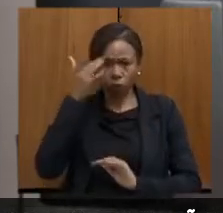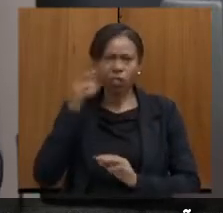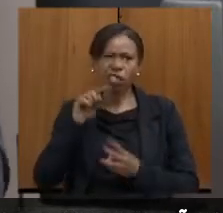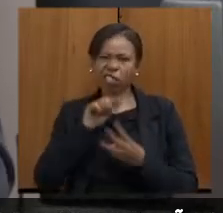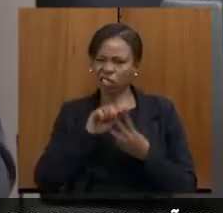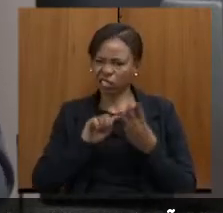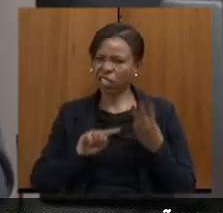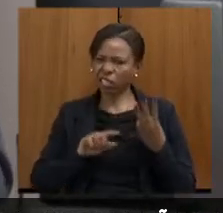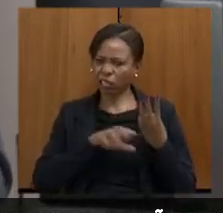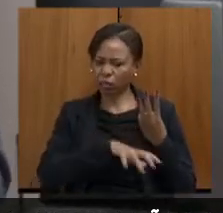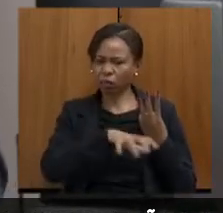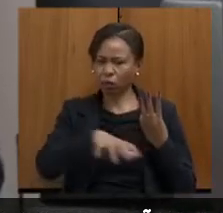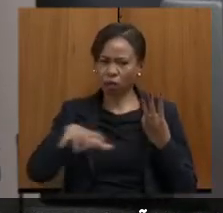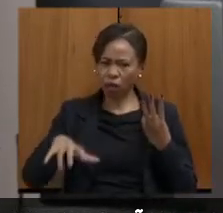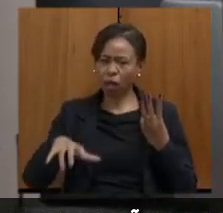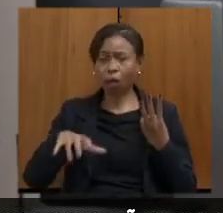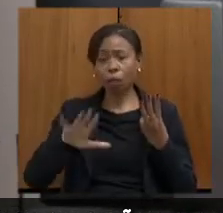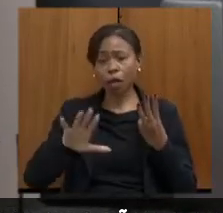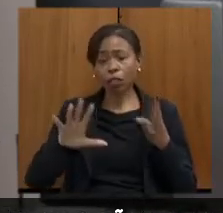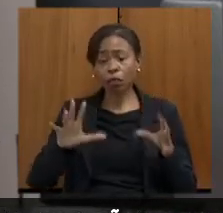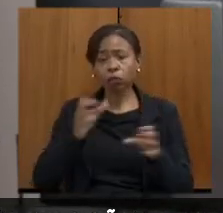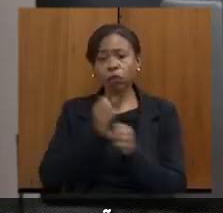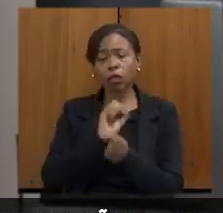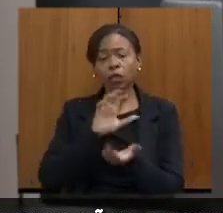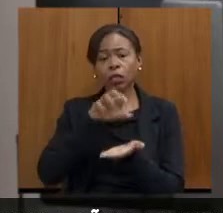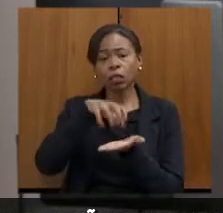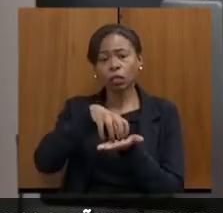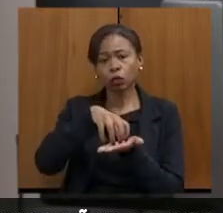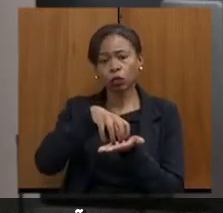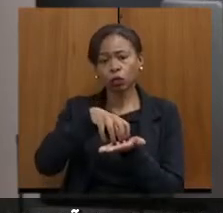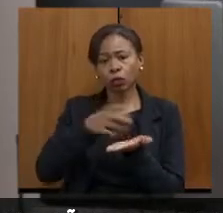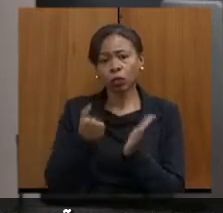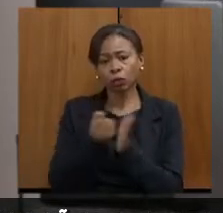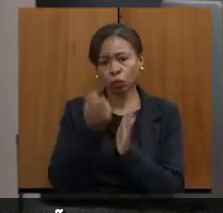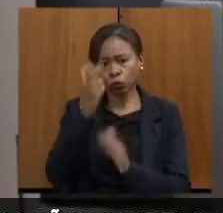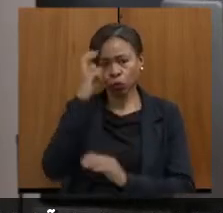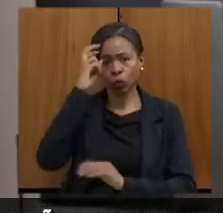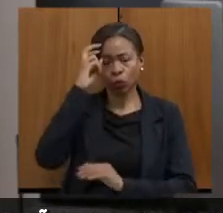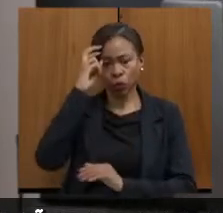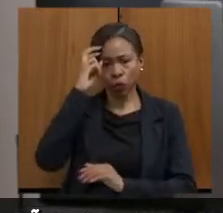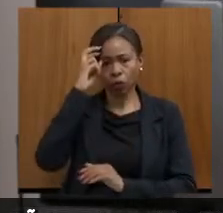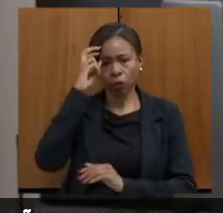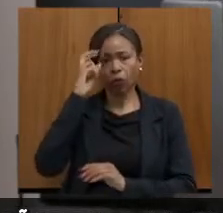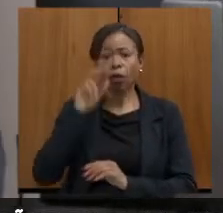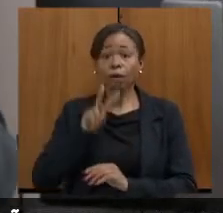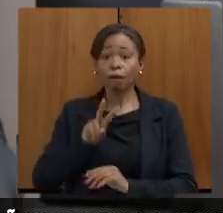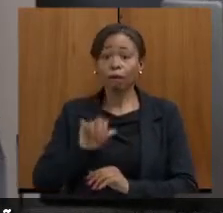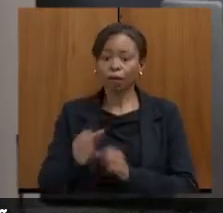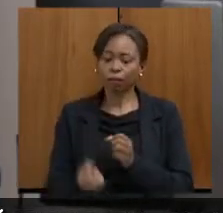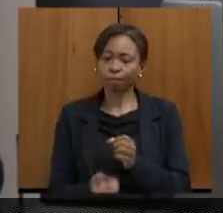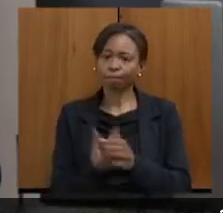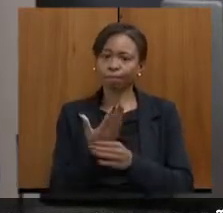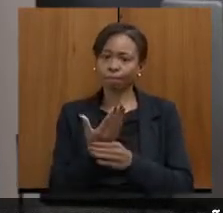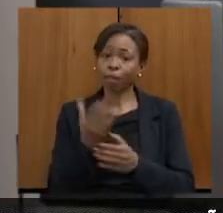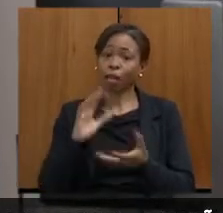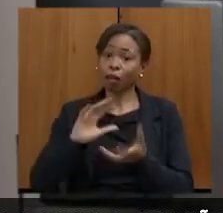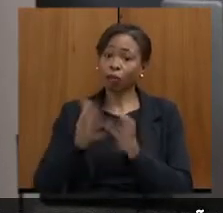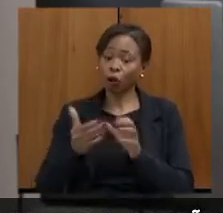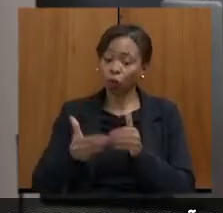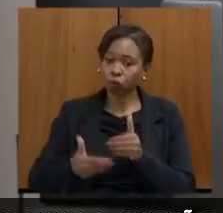nós chamamos de Centro de Patrimônio Cultural Semig, que será instalado e a reforma começa agora, patrocínio do